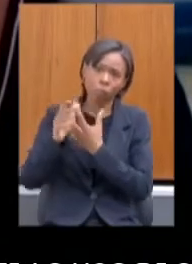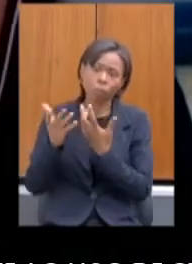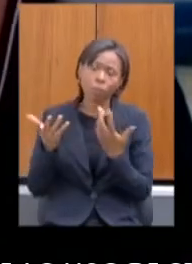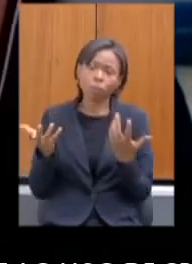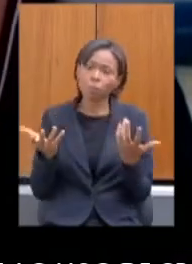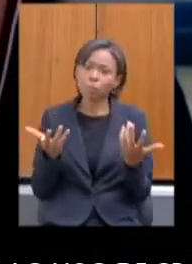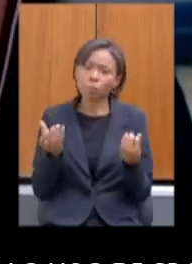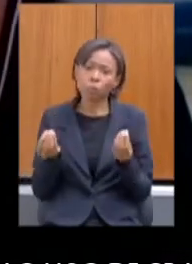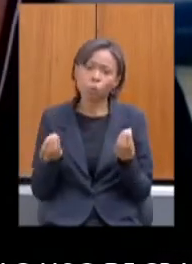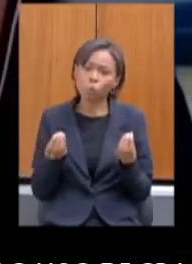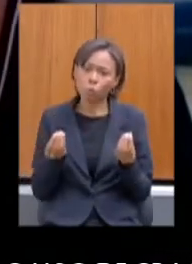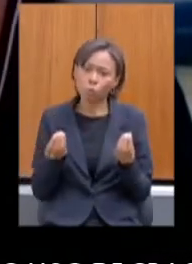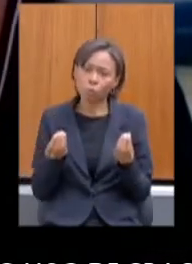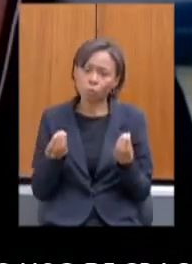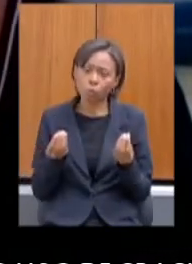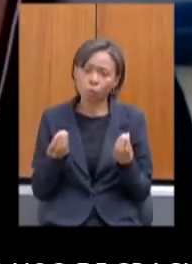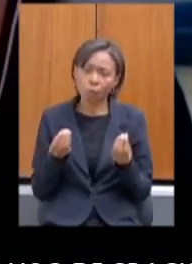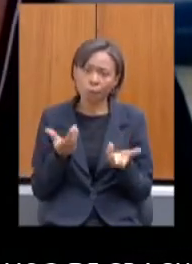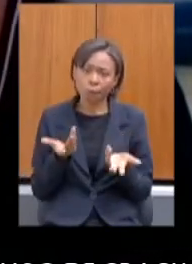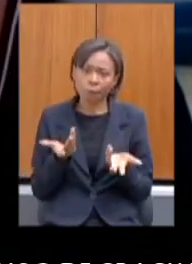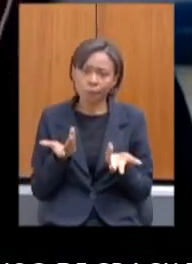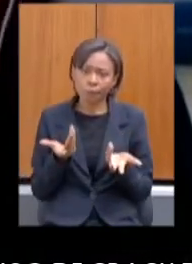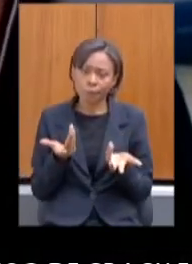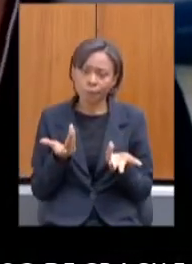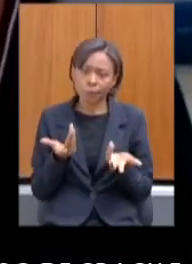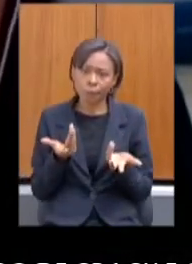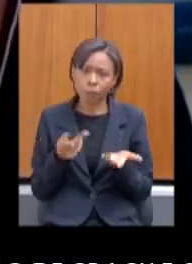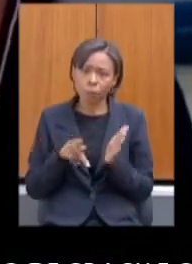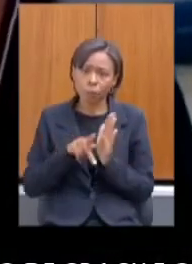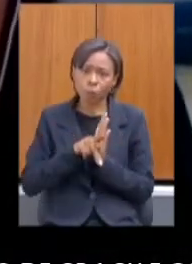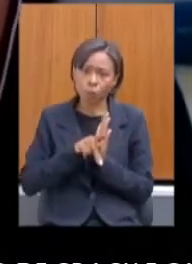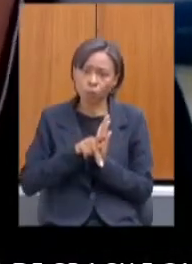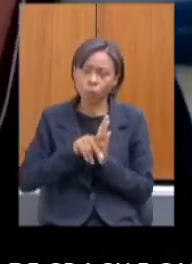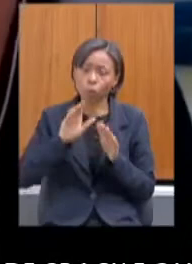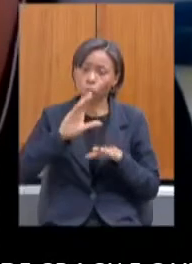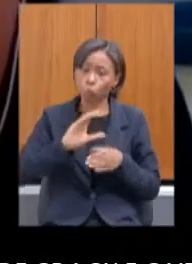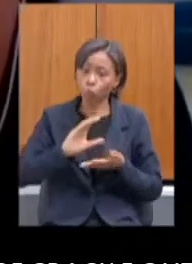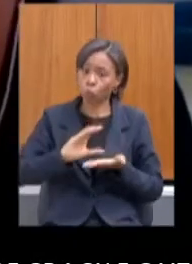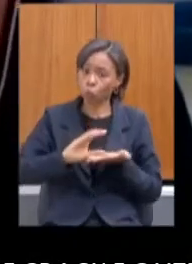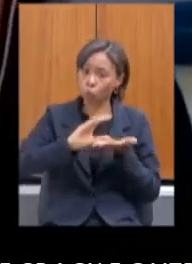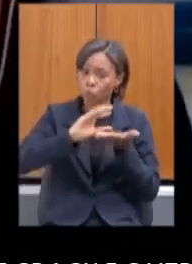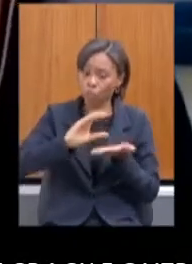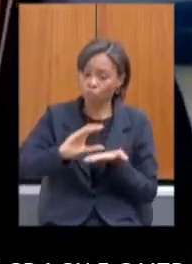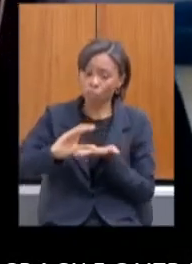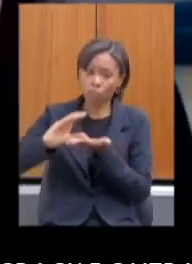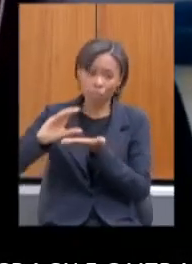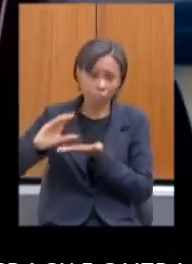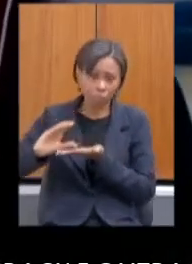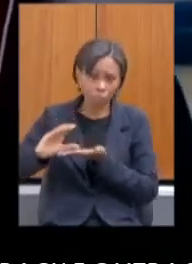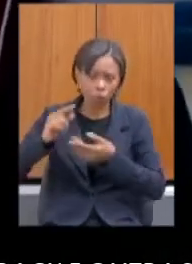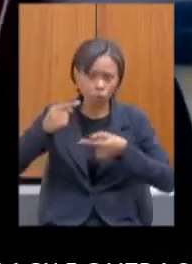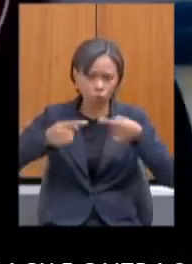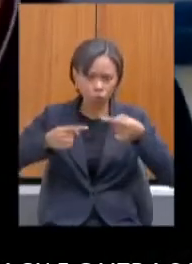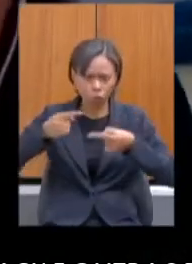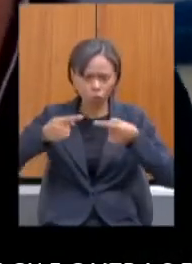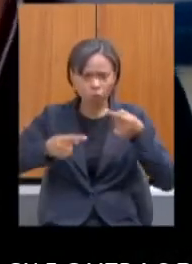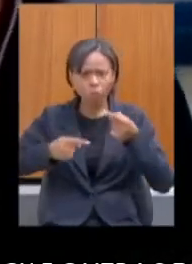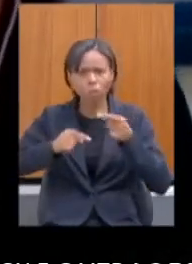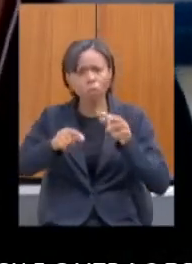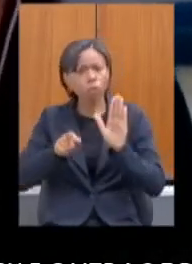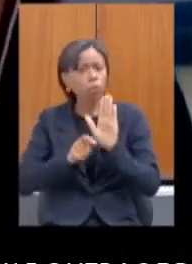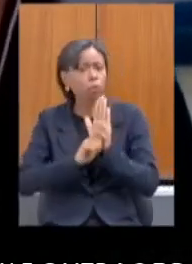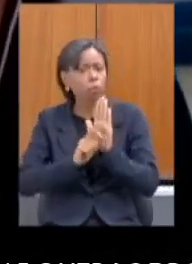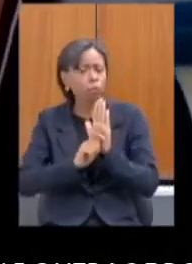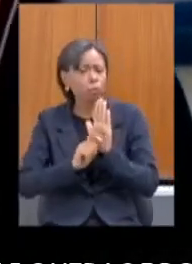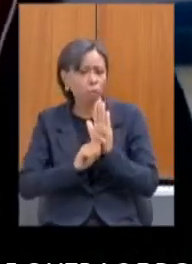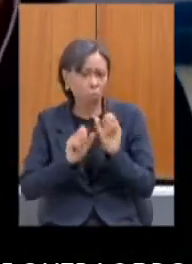feitos nos conselhos dos conselhos municipais de política sobre drogas. Queria saber se é possível se a gente poderia deixar aqui